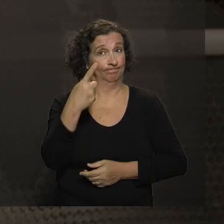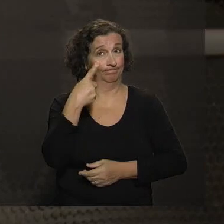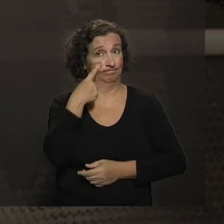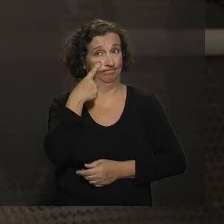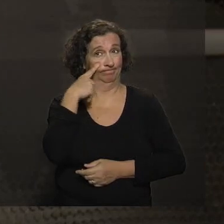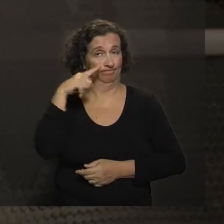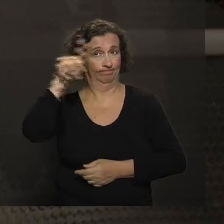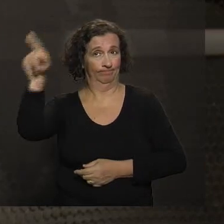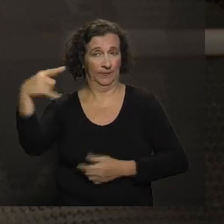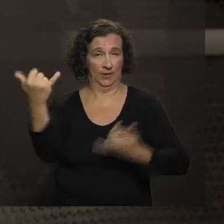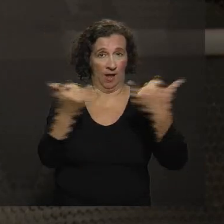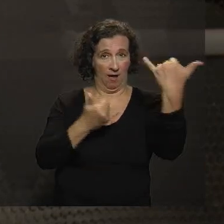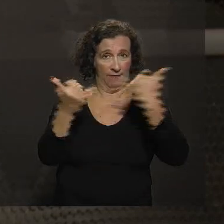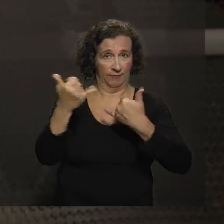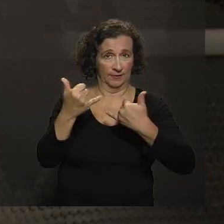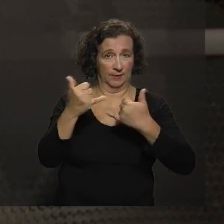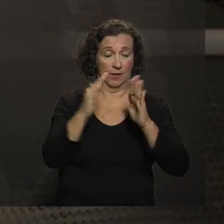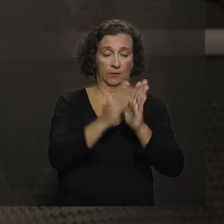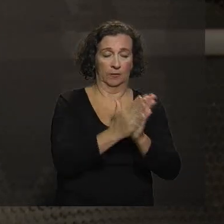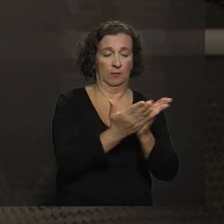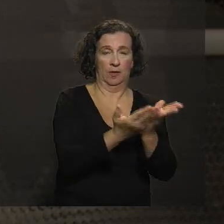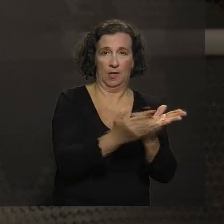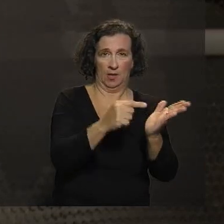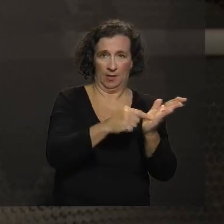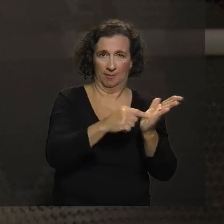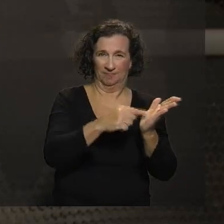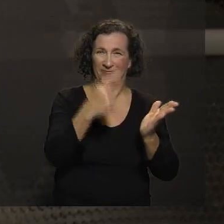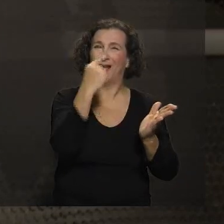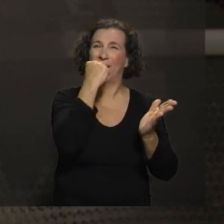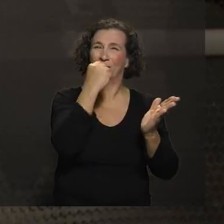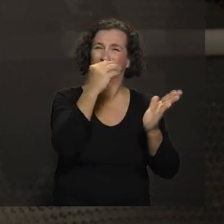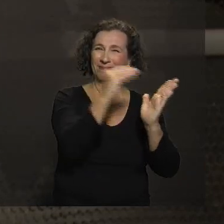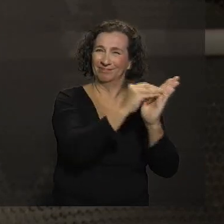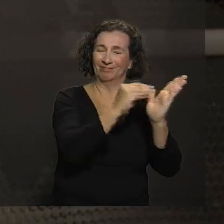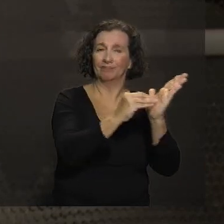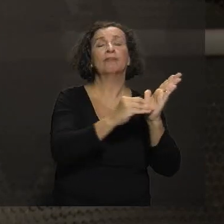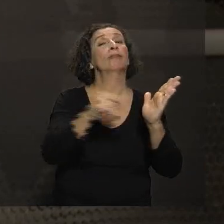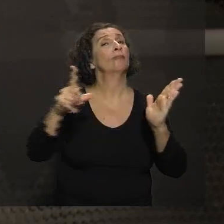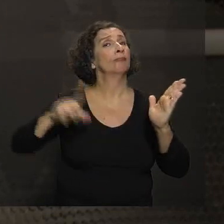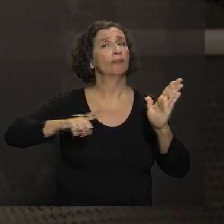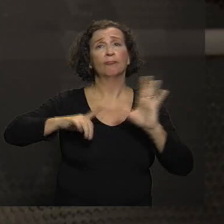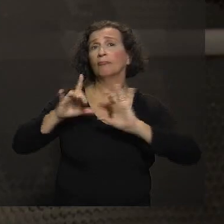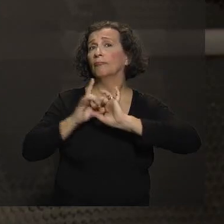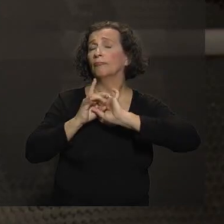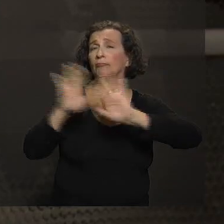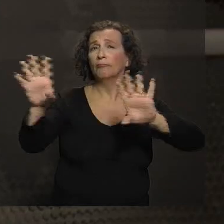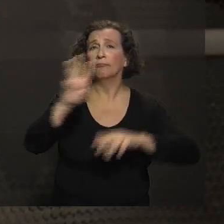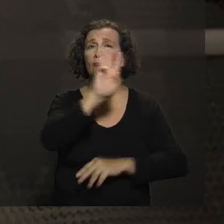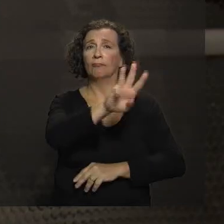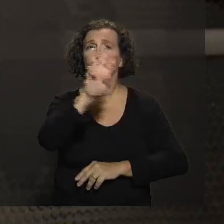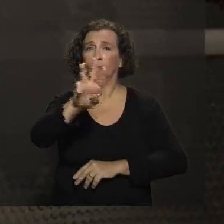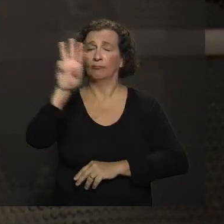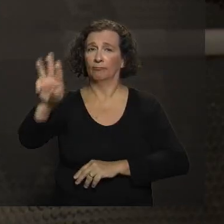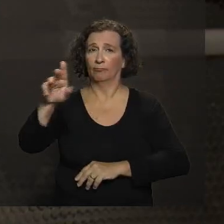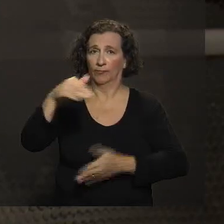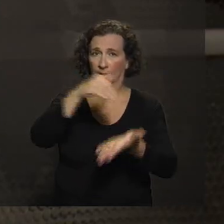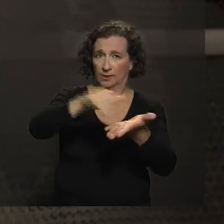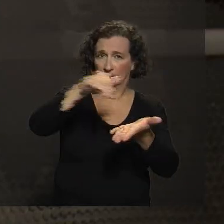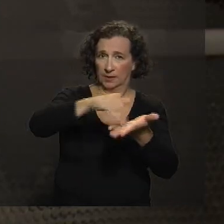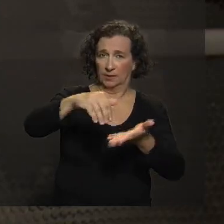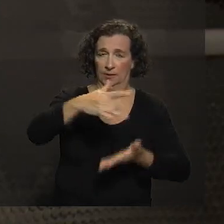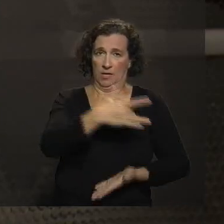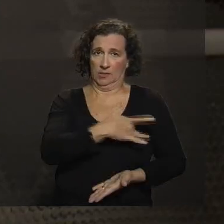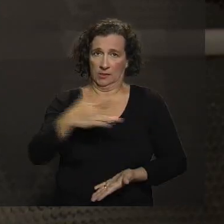pessoal aqui da produção está avisando. A caderneta de vacinação, que ela está disponível no site da Secretaria Municipal de